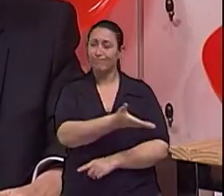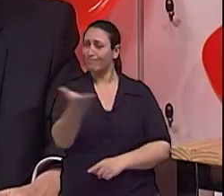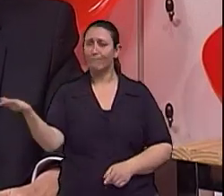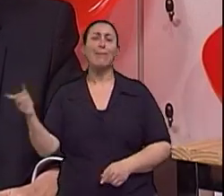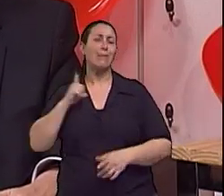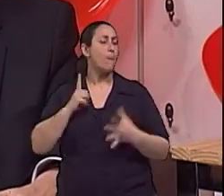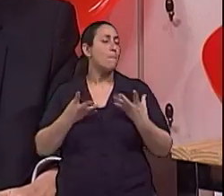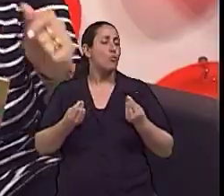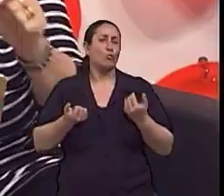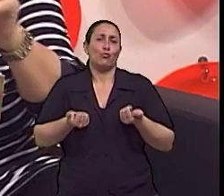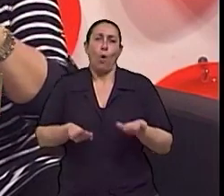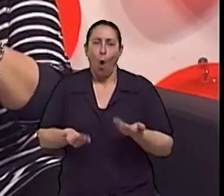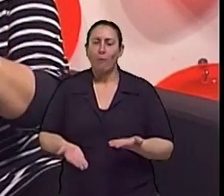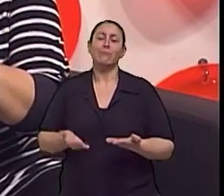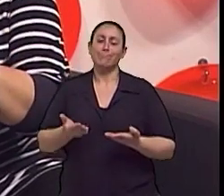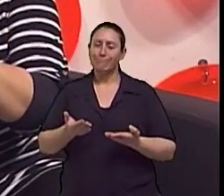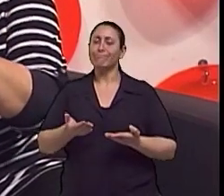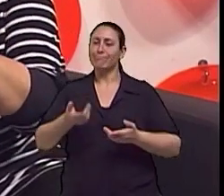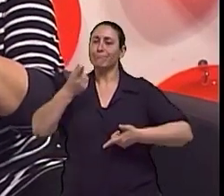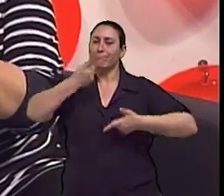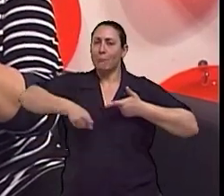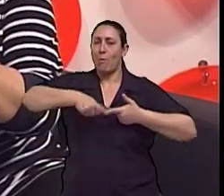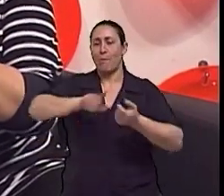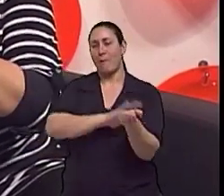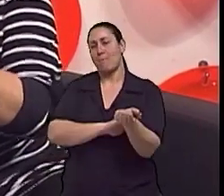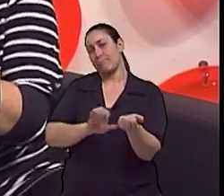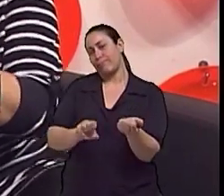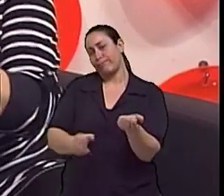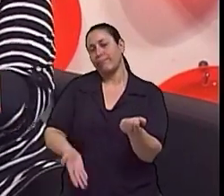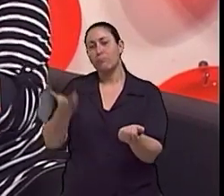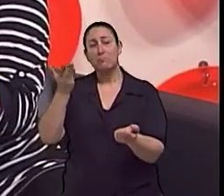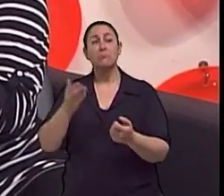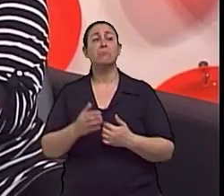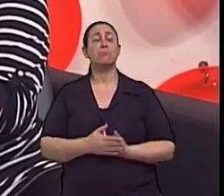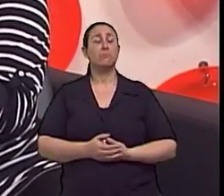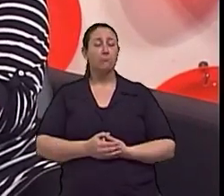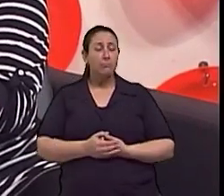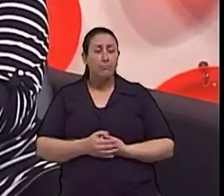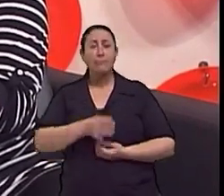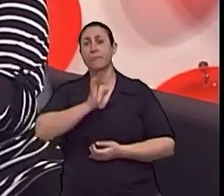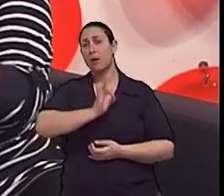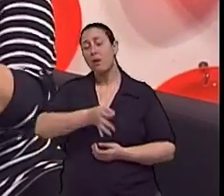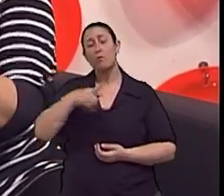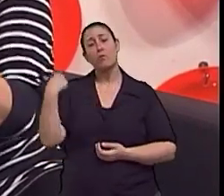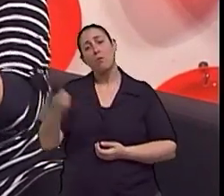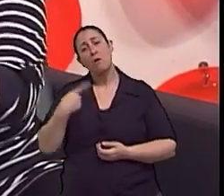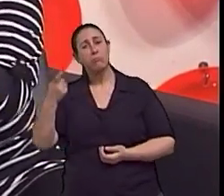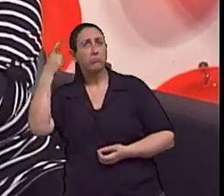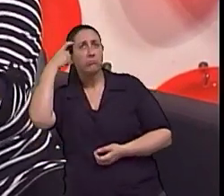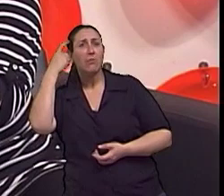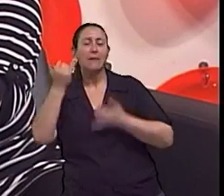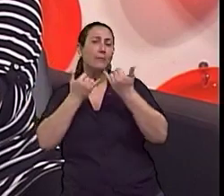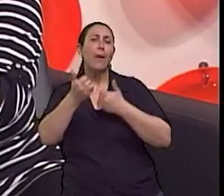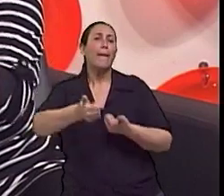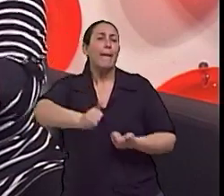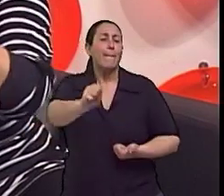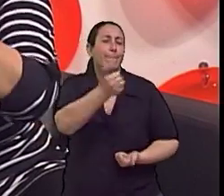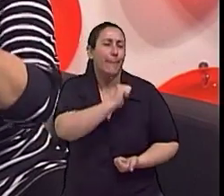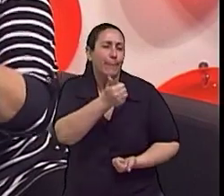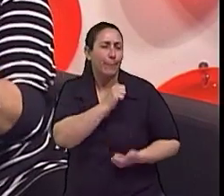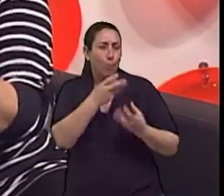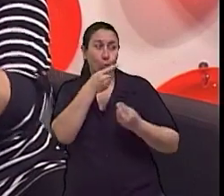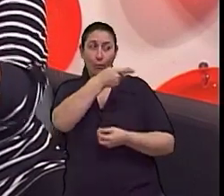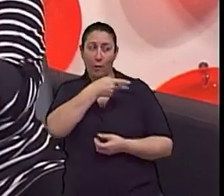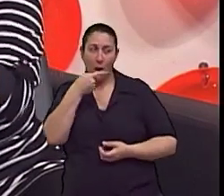jovens. Certo. E falamos também na questão dos fatores nesse somatório. Álcool em excesso,